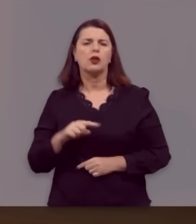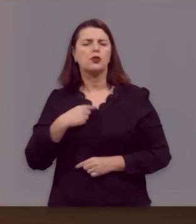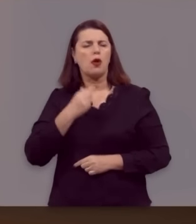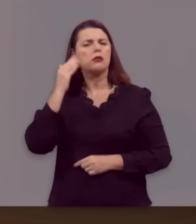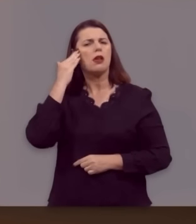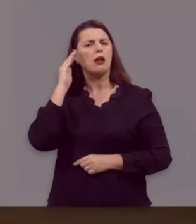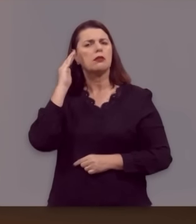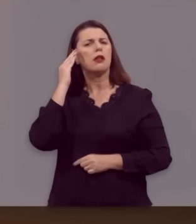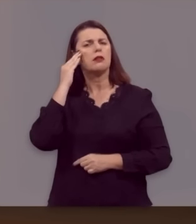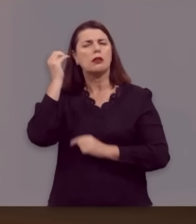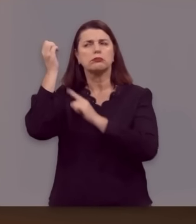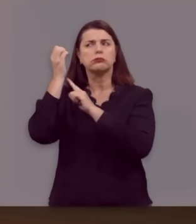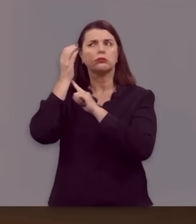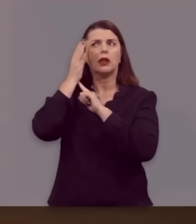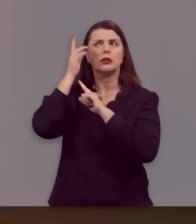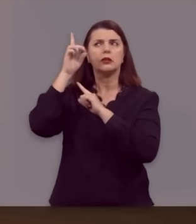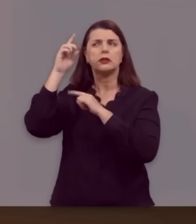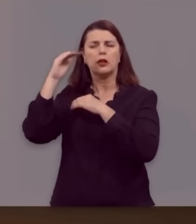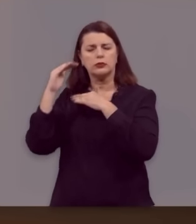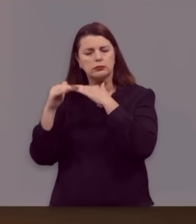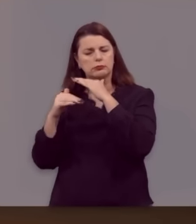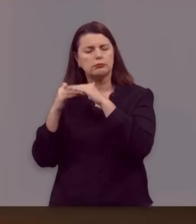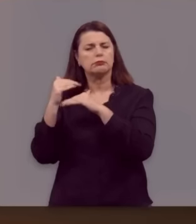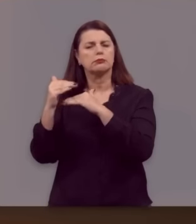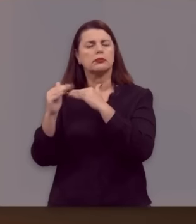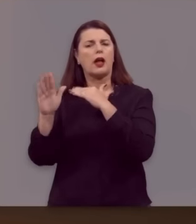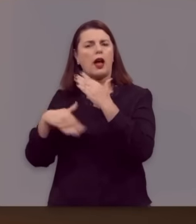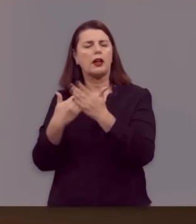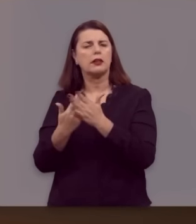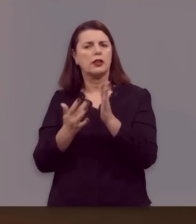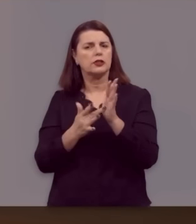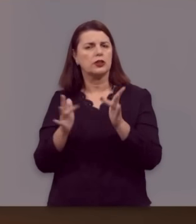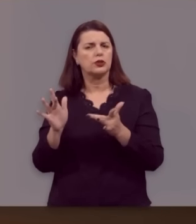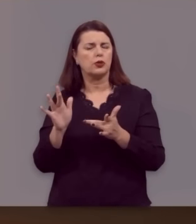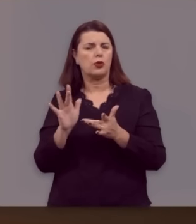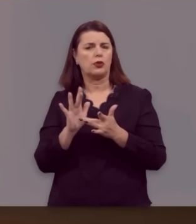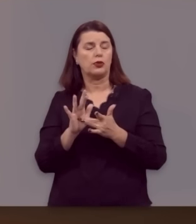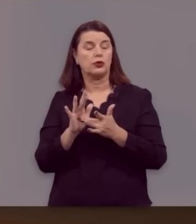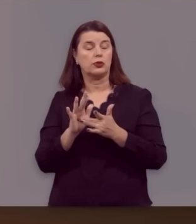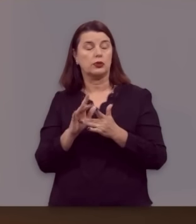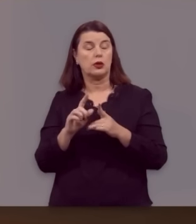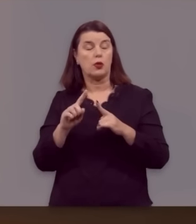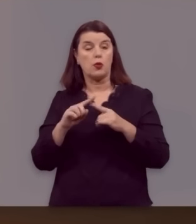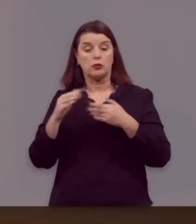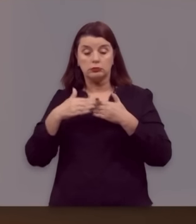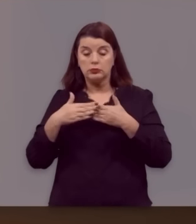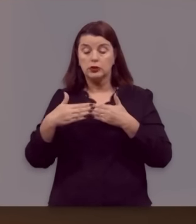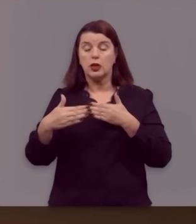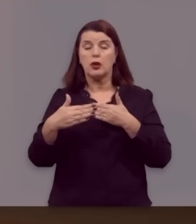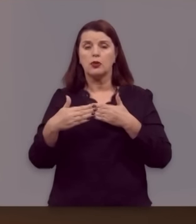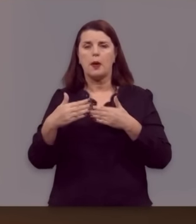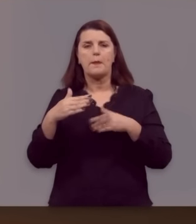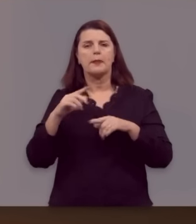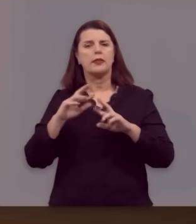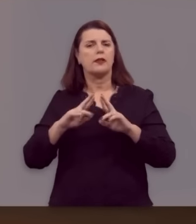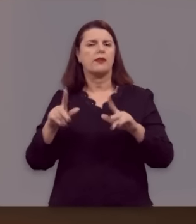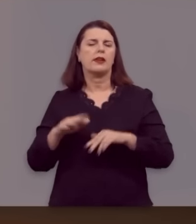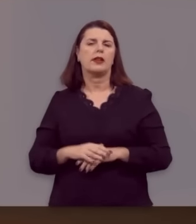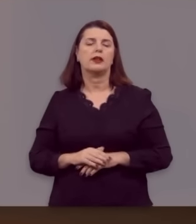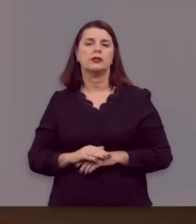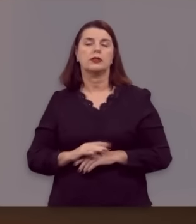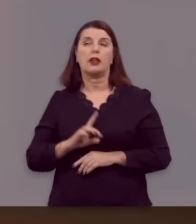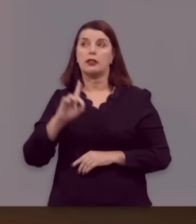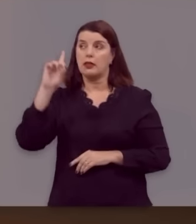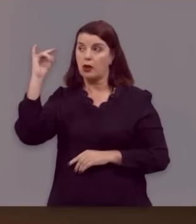Compreendemos que a revelação de Deus é progressiva até Jesus, mas não a partir de Jesus. Tendo Deus